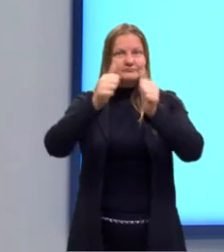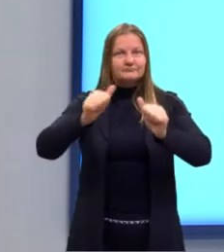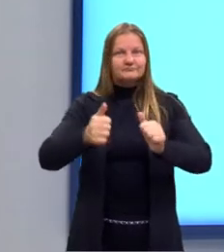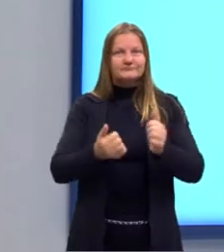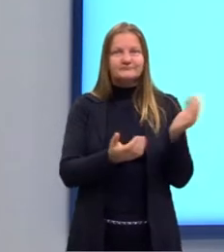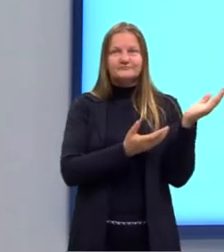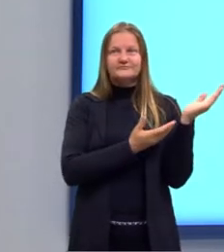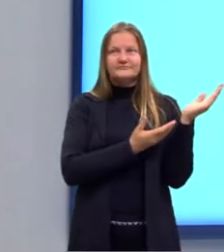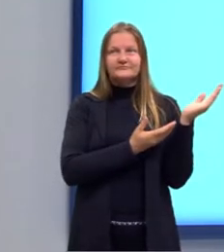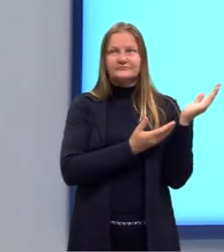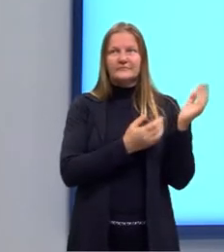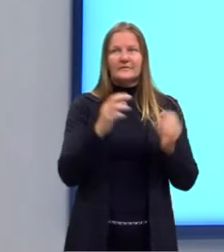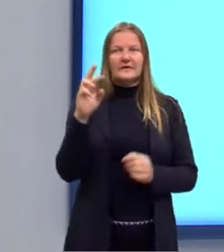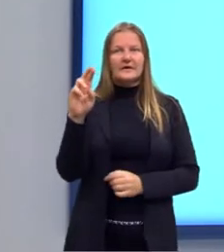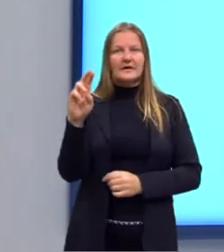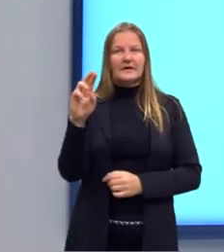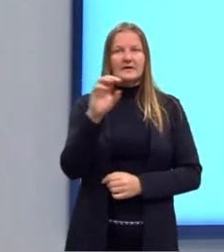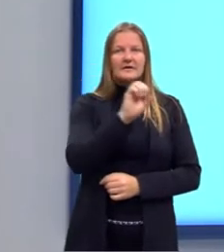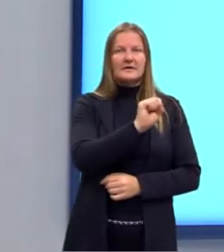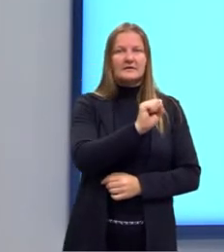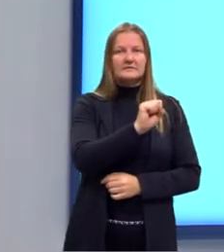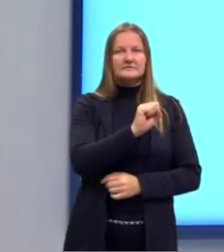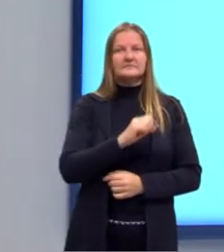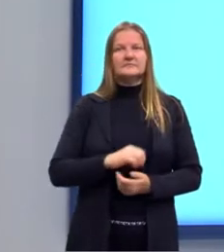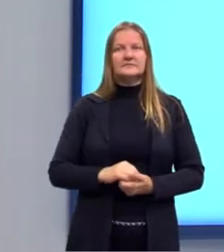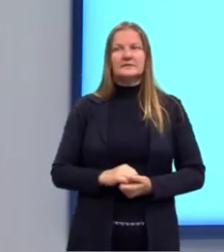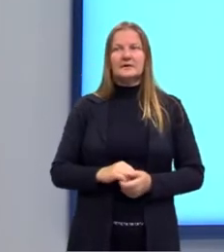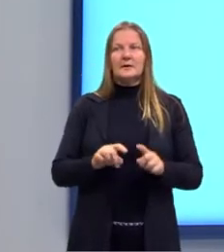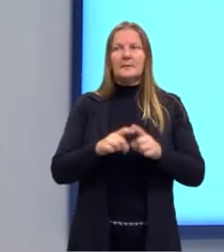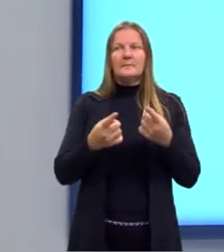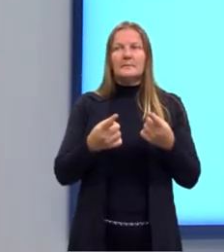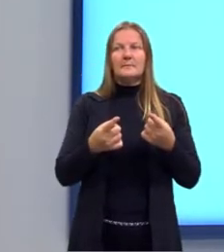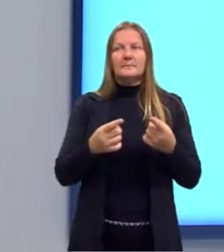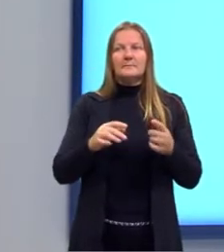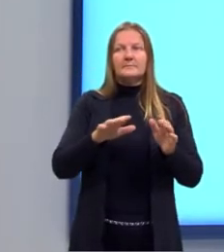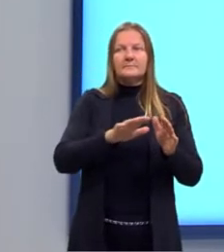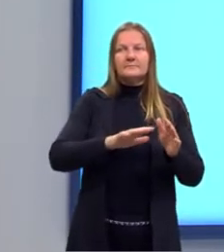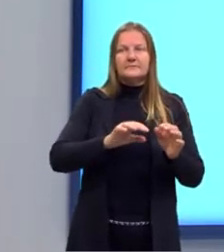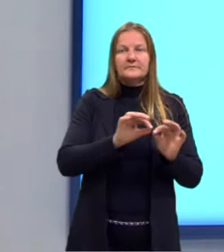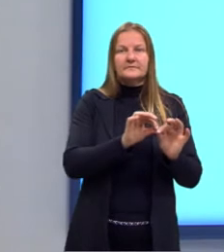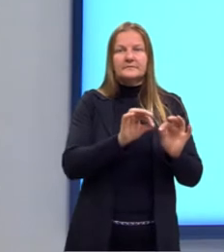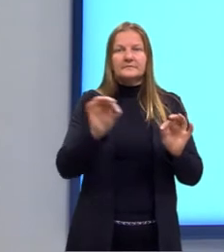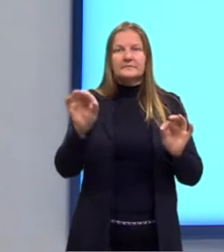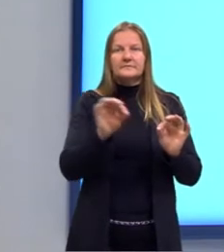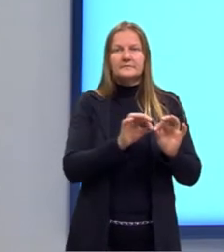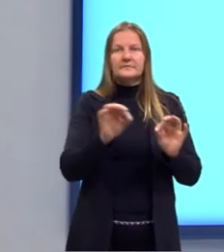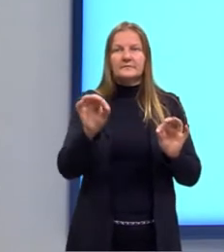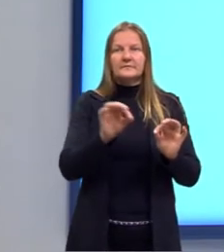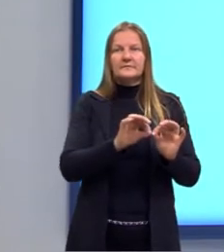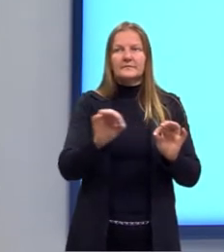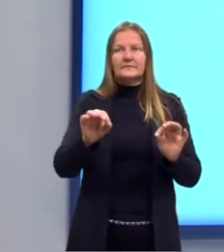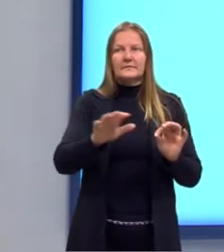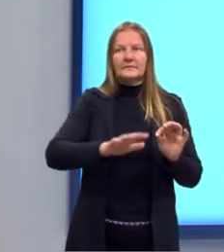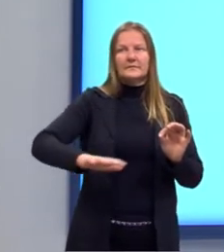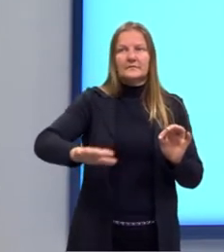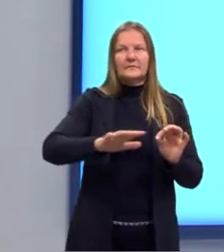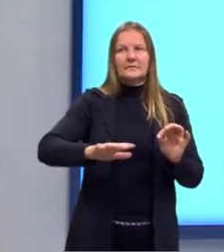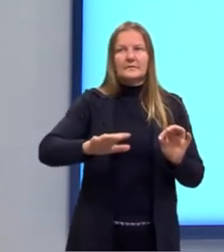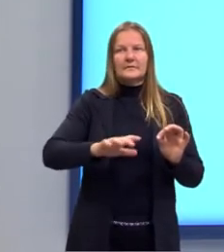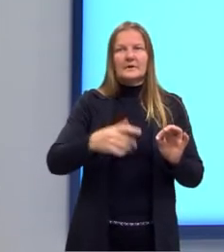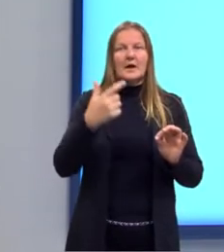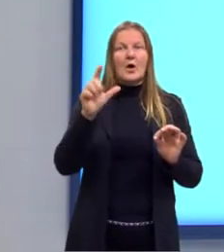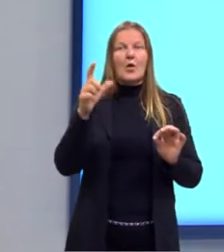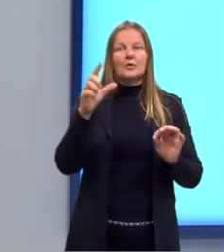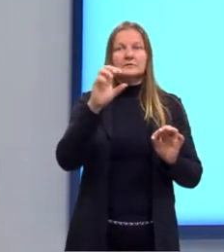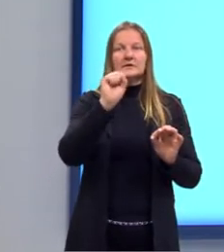a reta R e S novamente. Mas, agora, a reta R pertence ao plano e